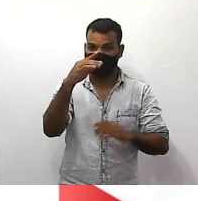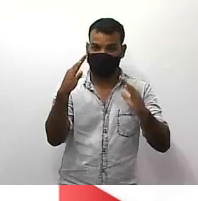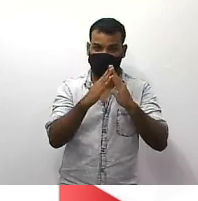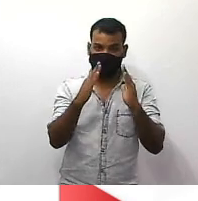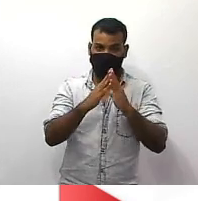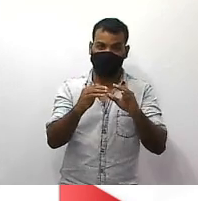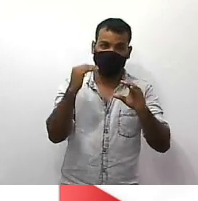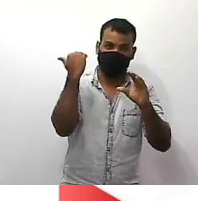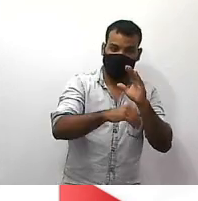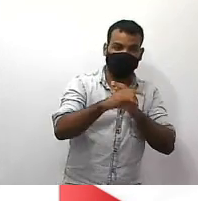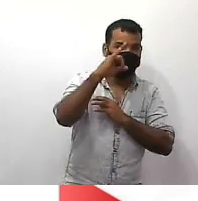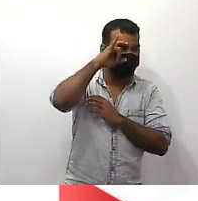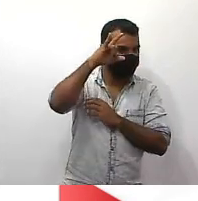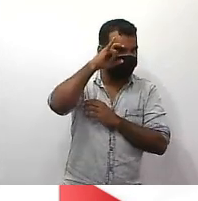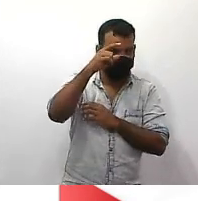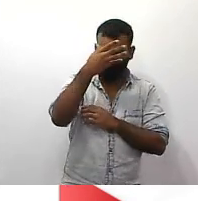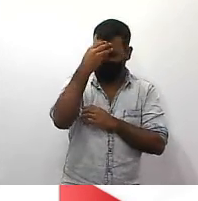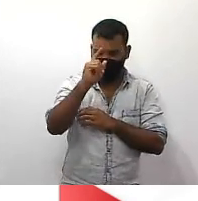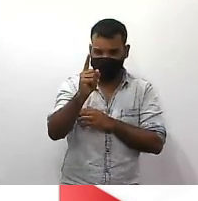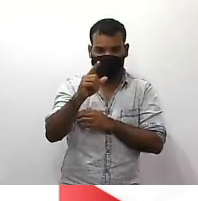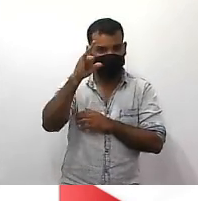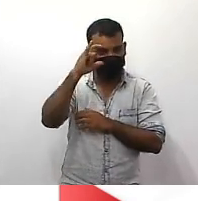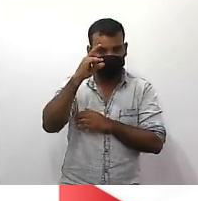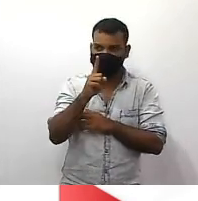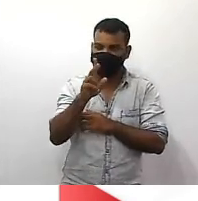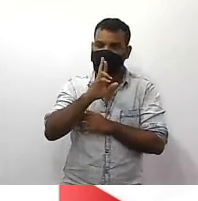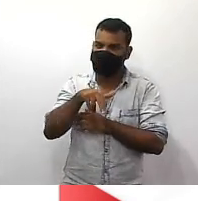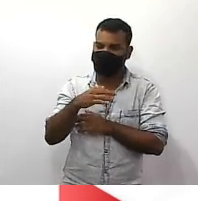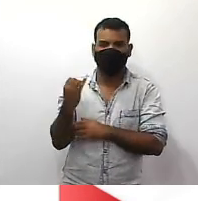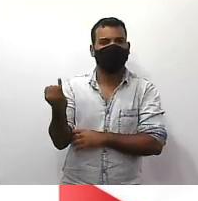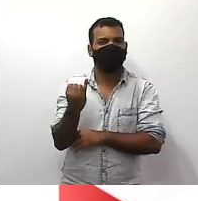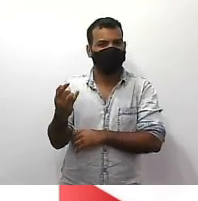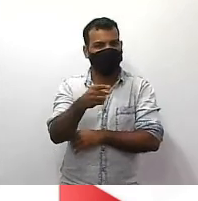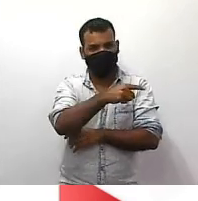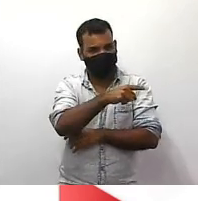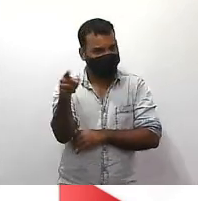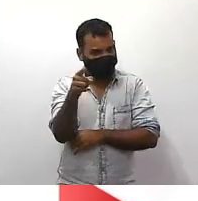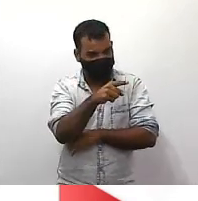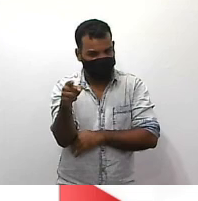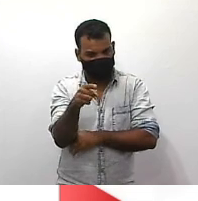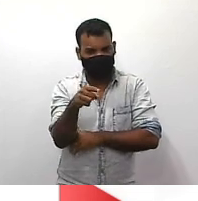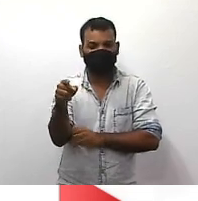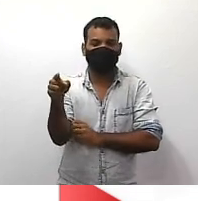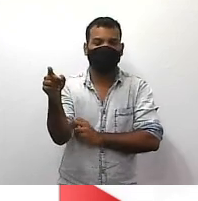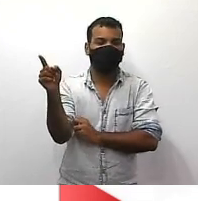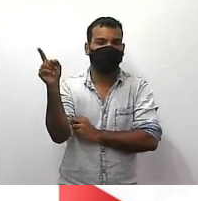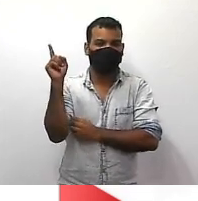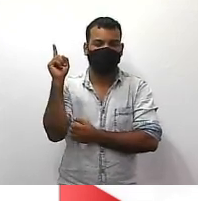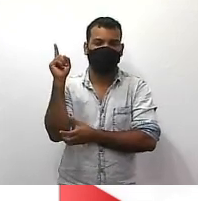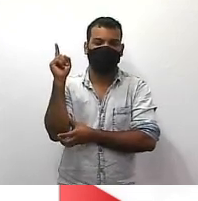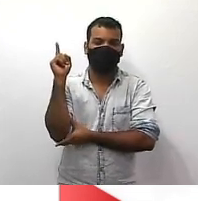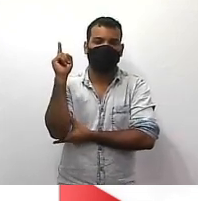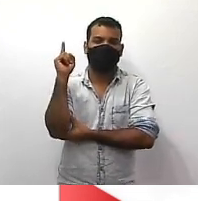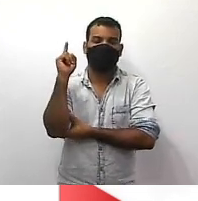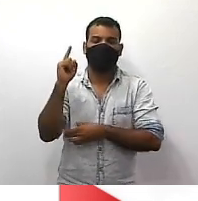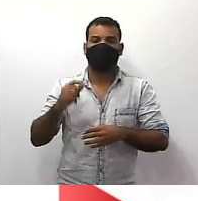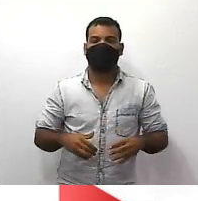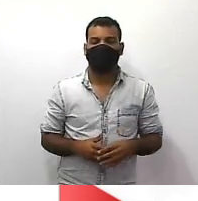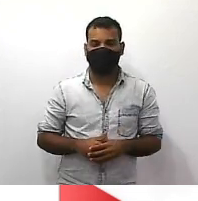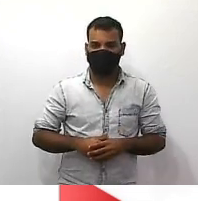transmissão tudo junto sem acento não esquece esse desafio é importante pra gente falar aqui do da da